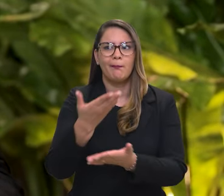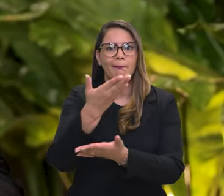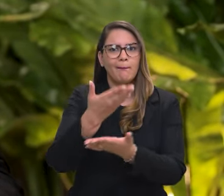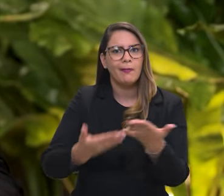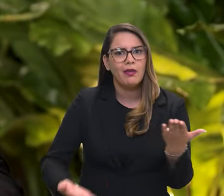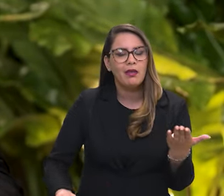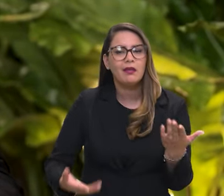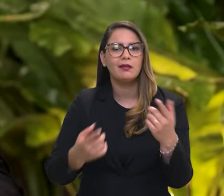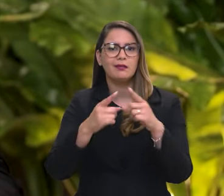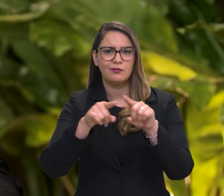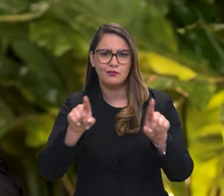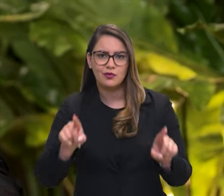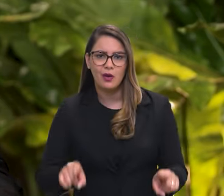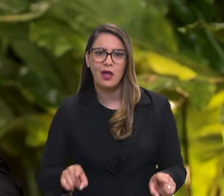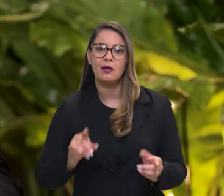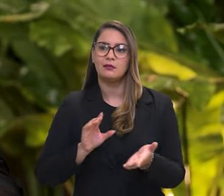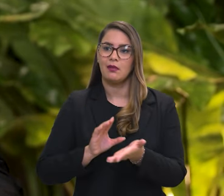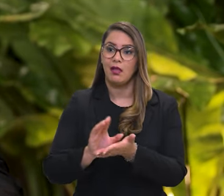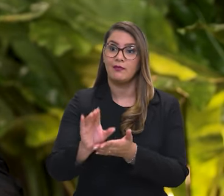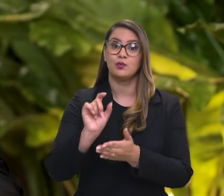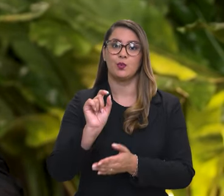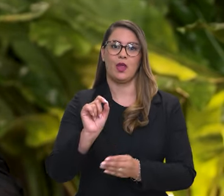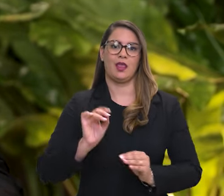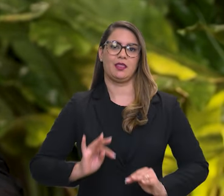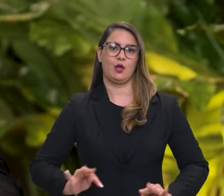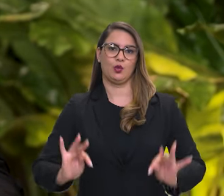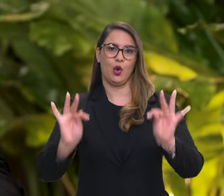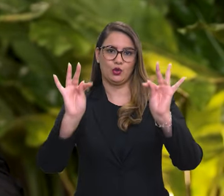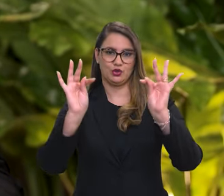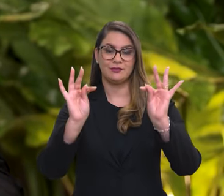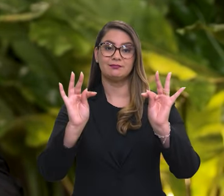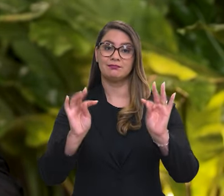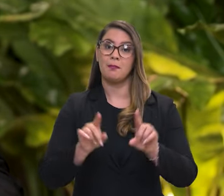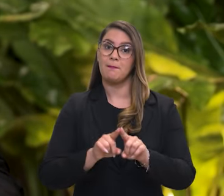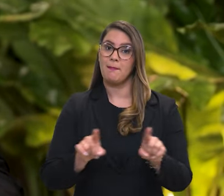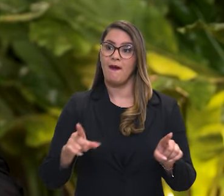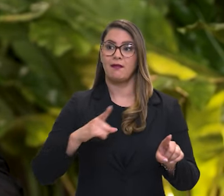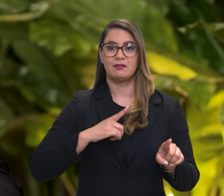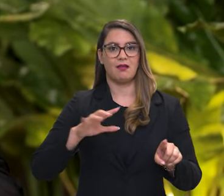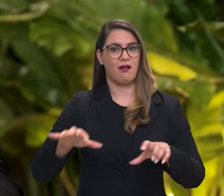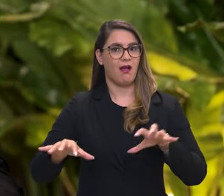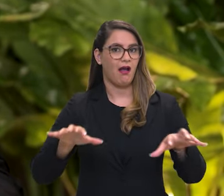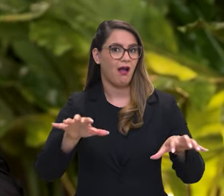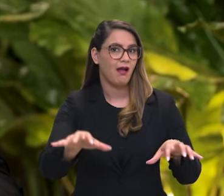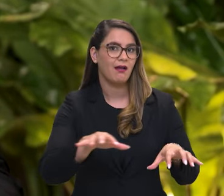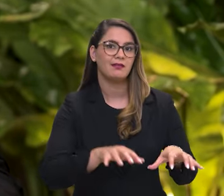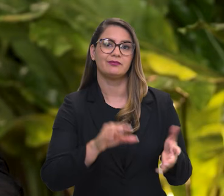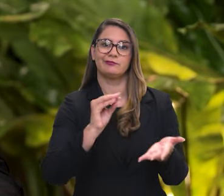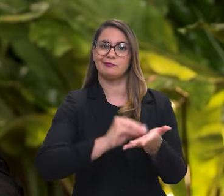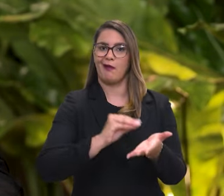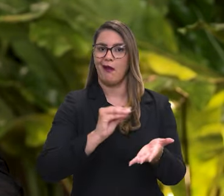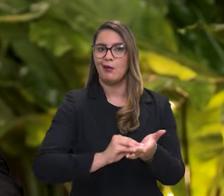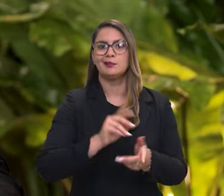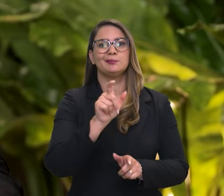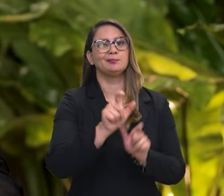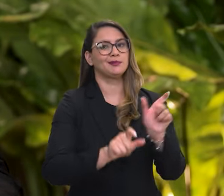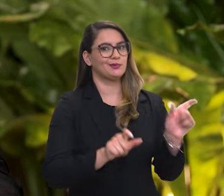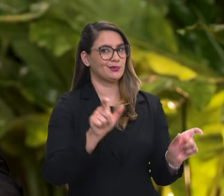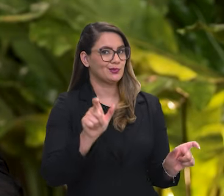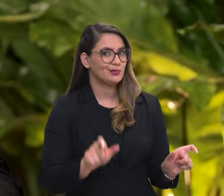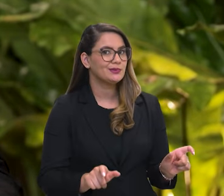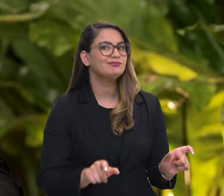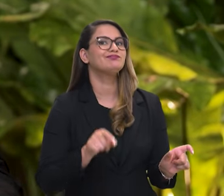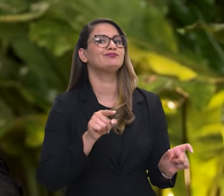compensar essa perda tão grande de quadro, a gente está investindo muito em tecnologia. Mas a gente tem setores onde a falta de